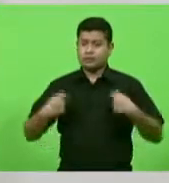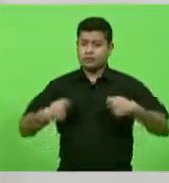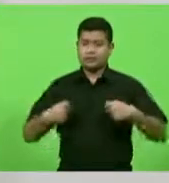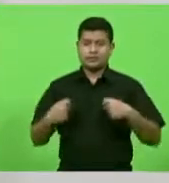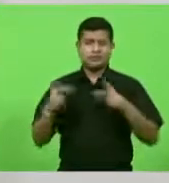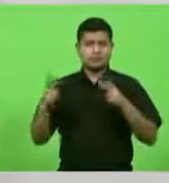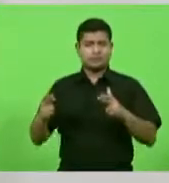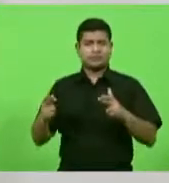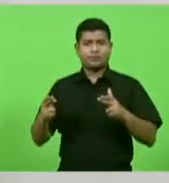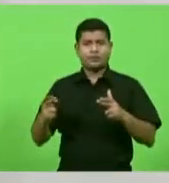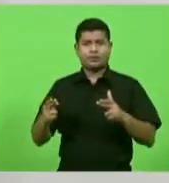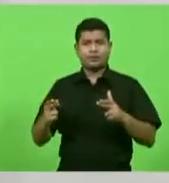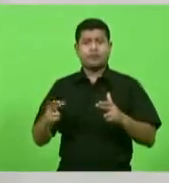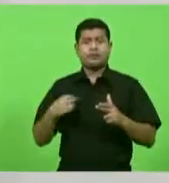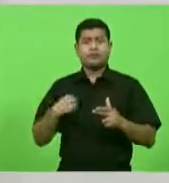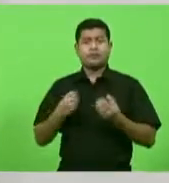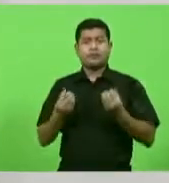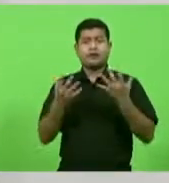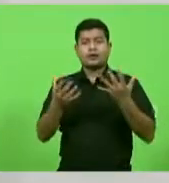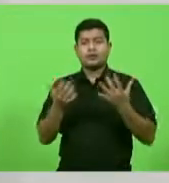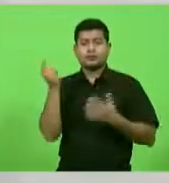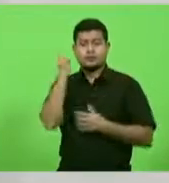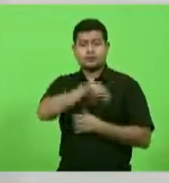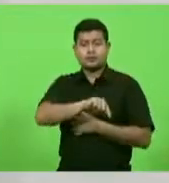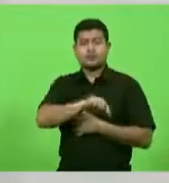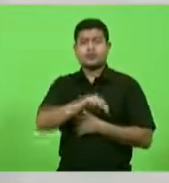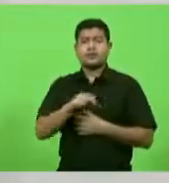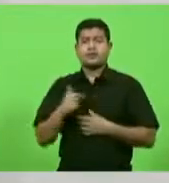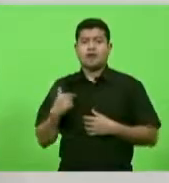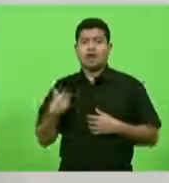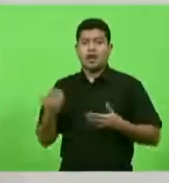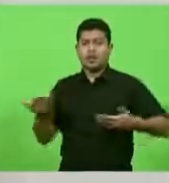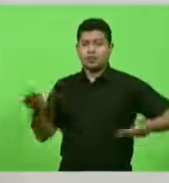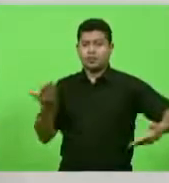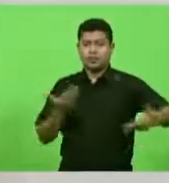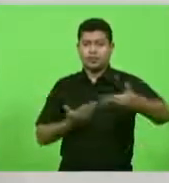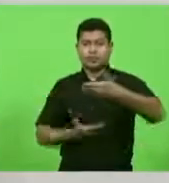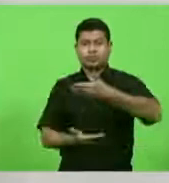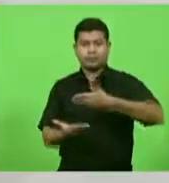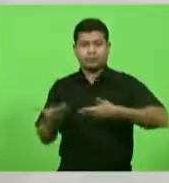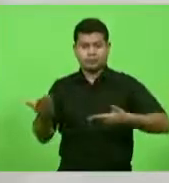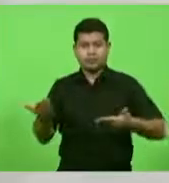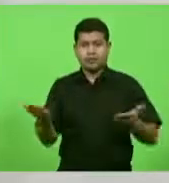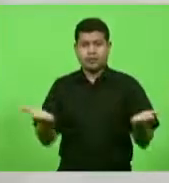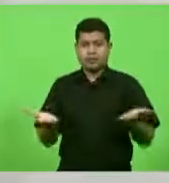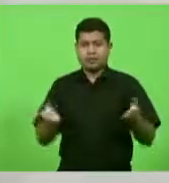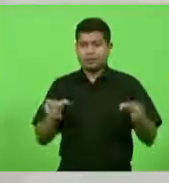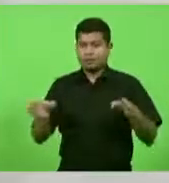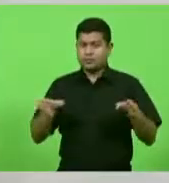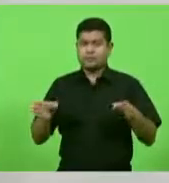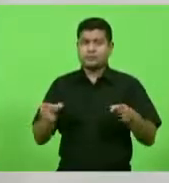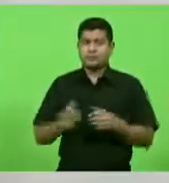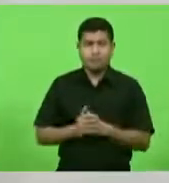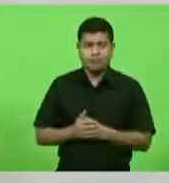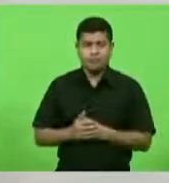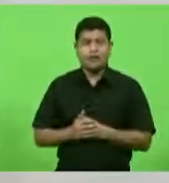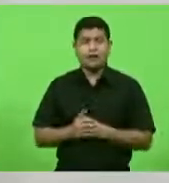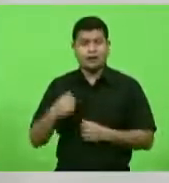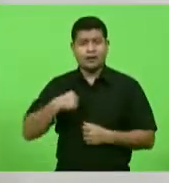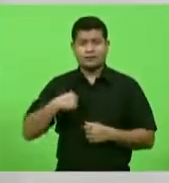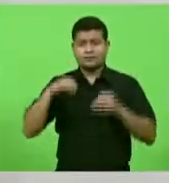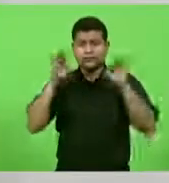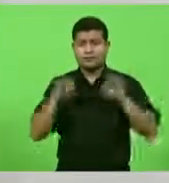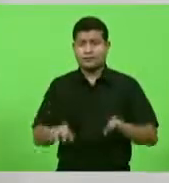entraves o novo governo este período transitório. Tenho certeza que, assim como